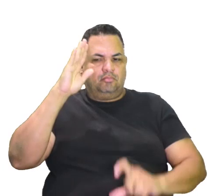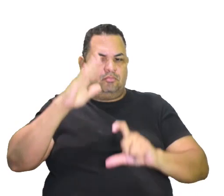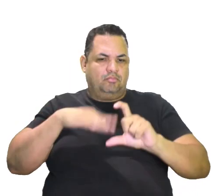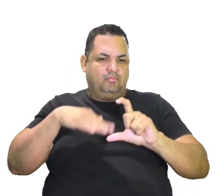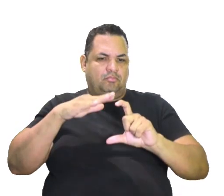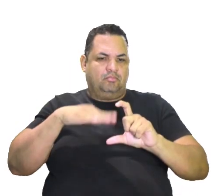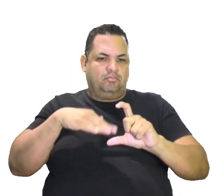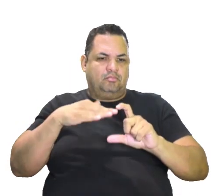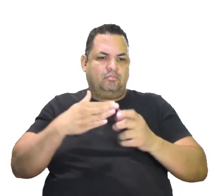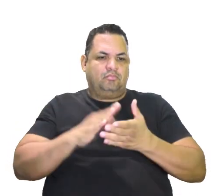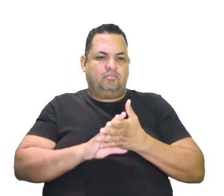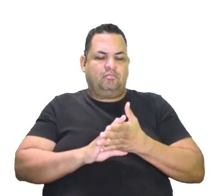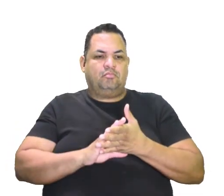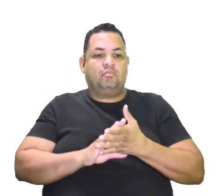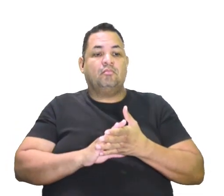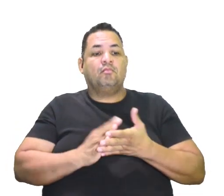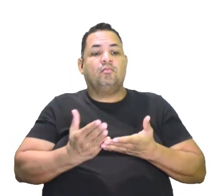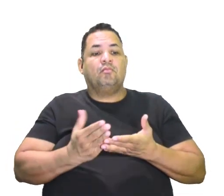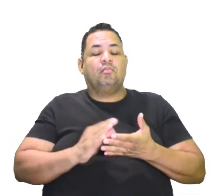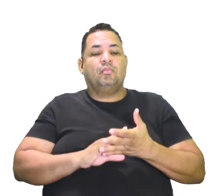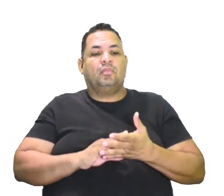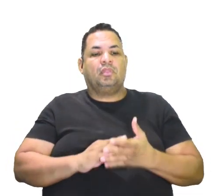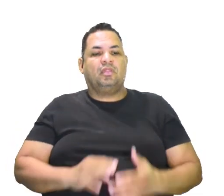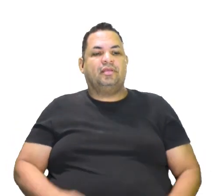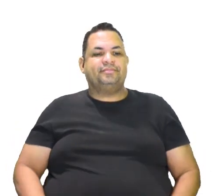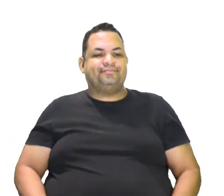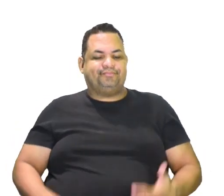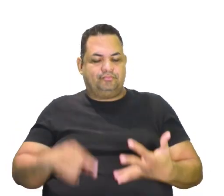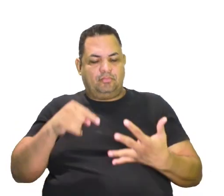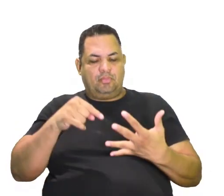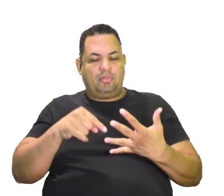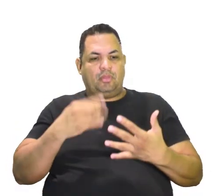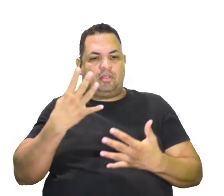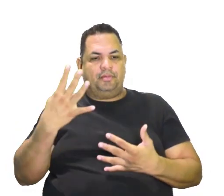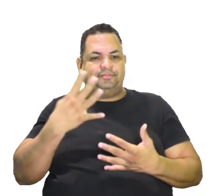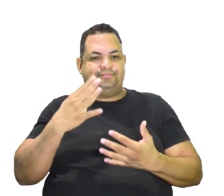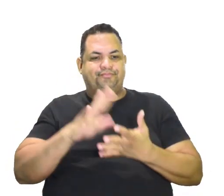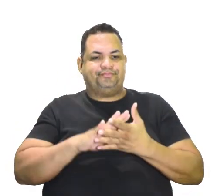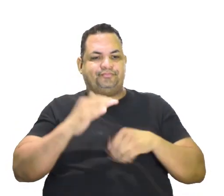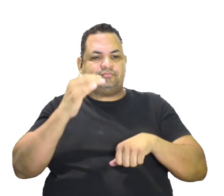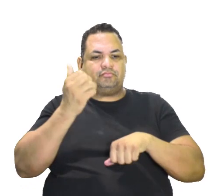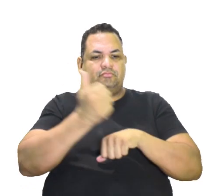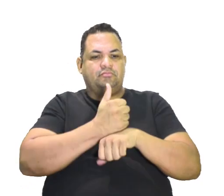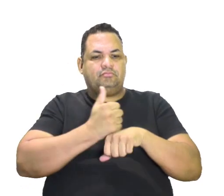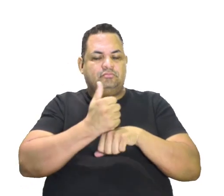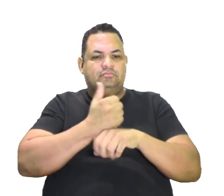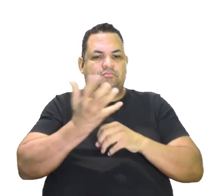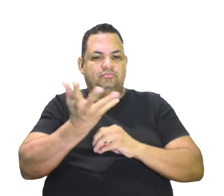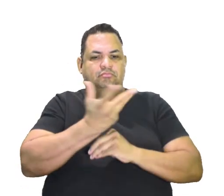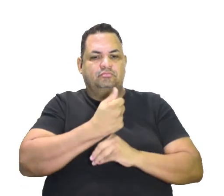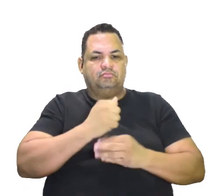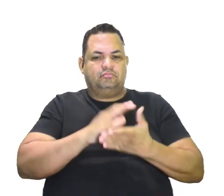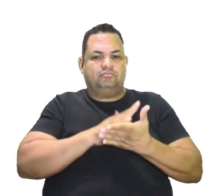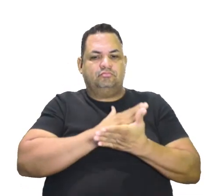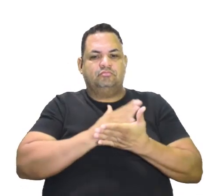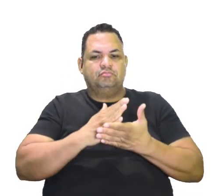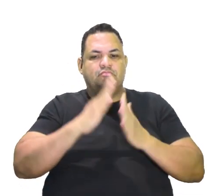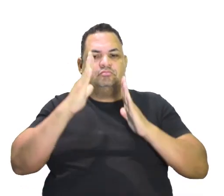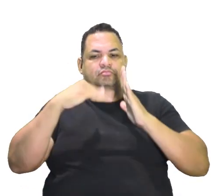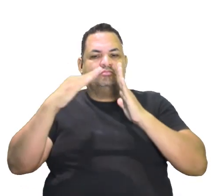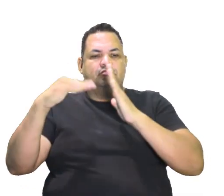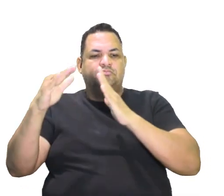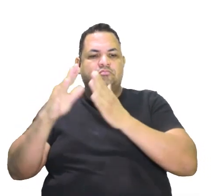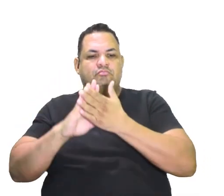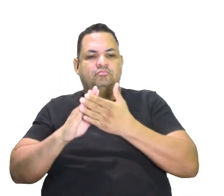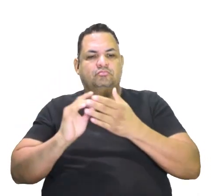históricos e mitológicos. Então, aqui no 4, nós temos que os artistas começam a produzir as suas obras